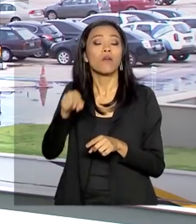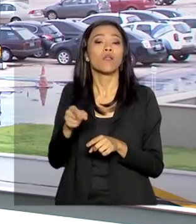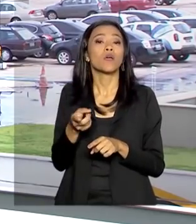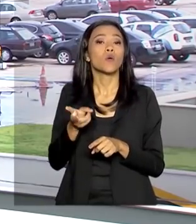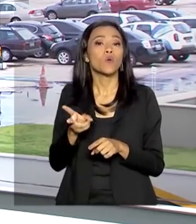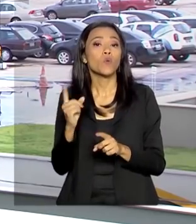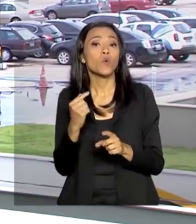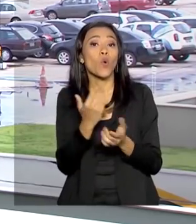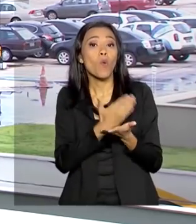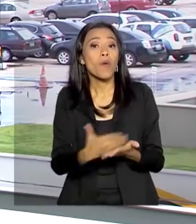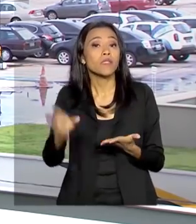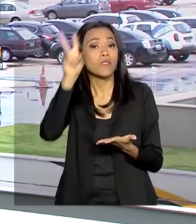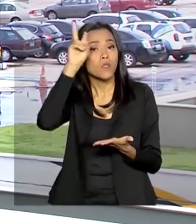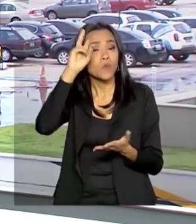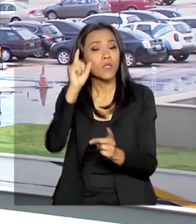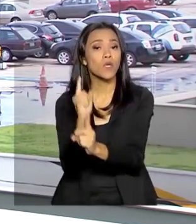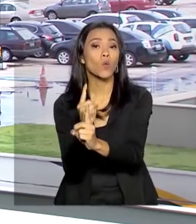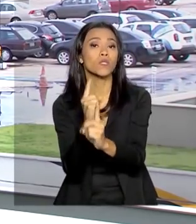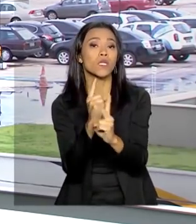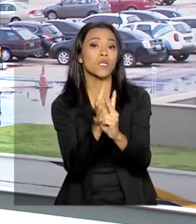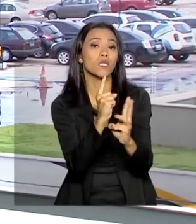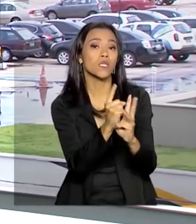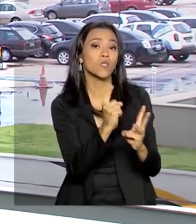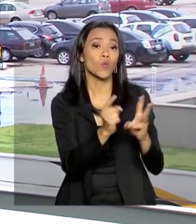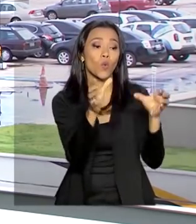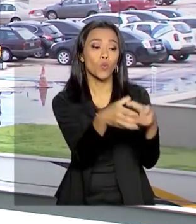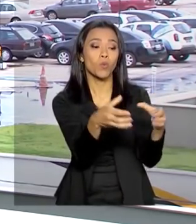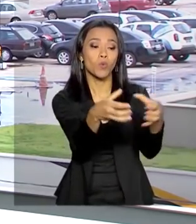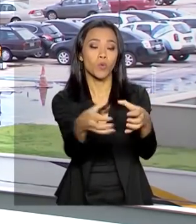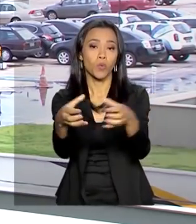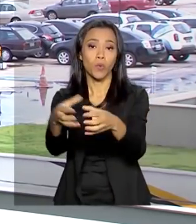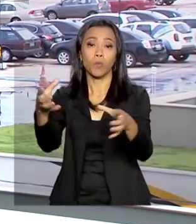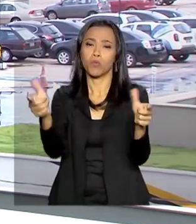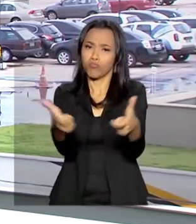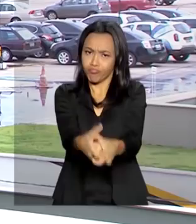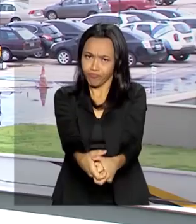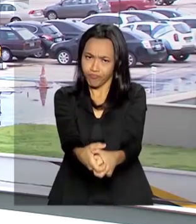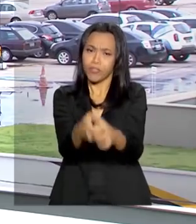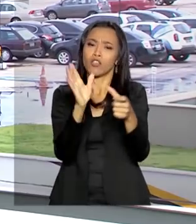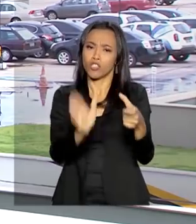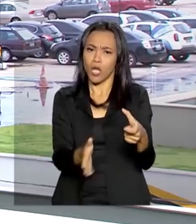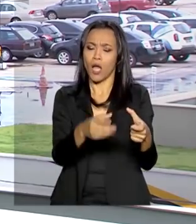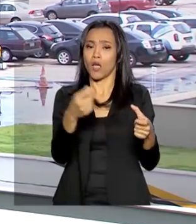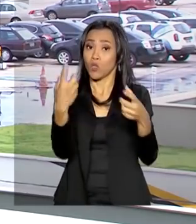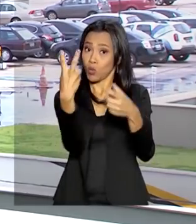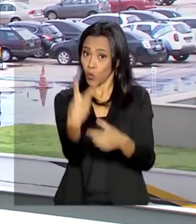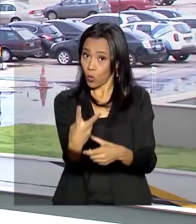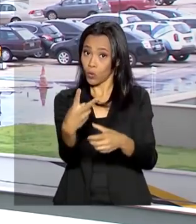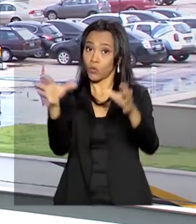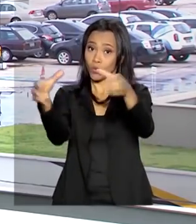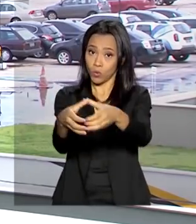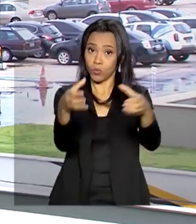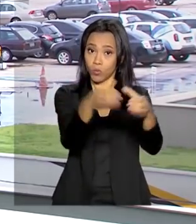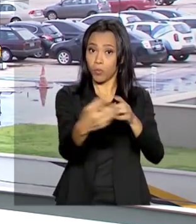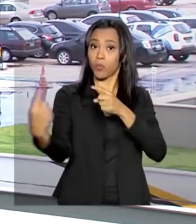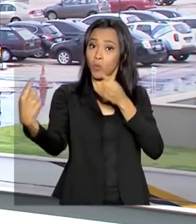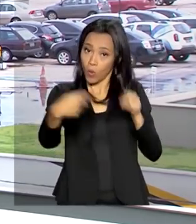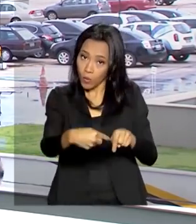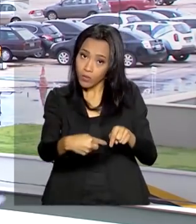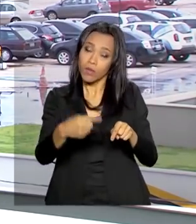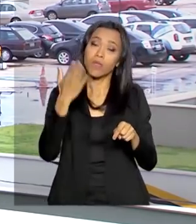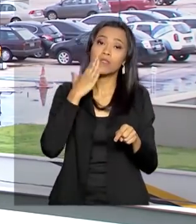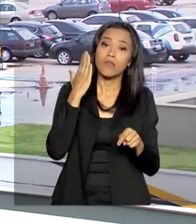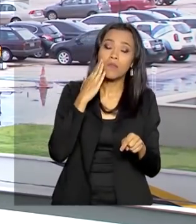encontrando com os deputados da minoria. Ele já tinha ouvido dois partidos da oposição e deve continuar fazendo isso para